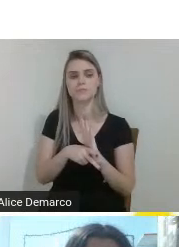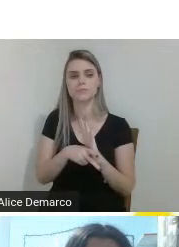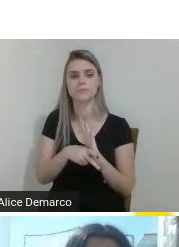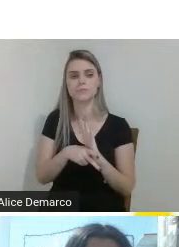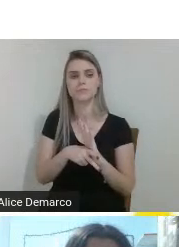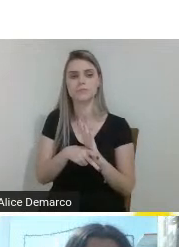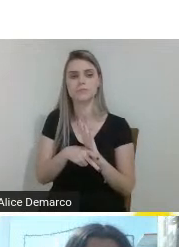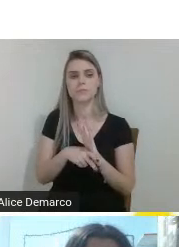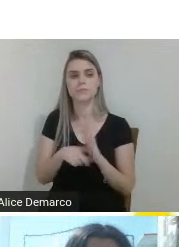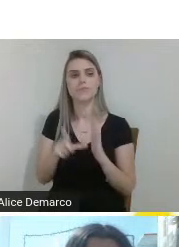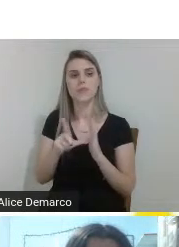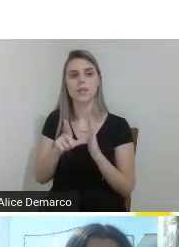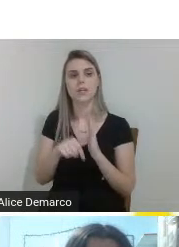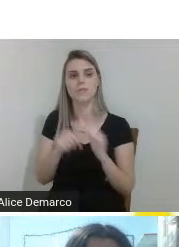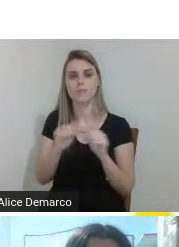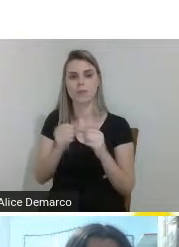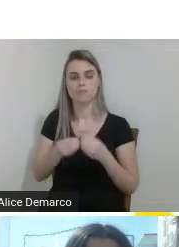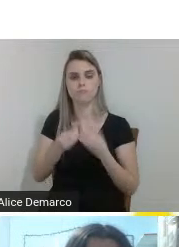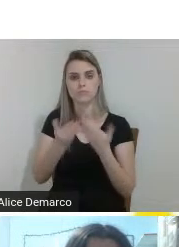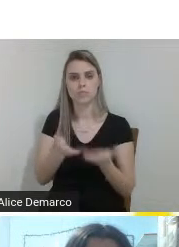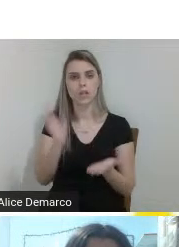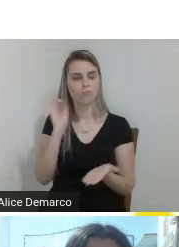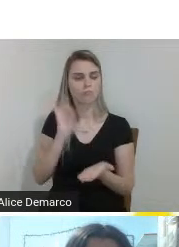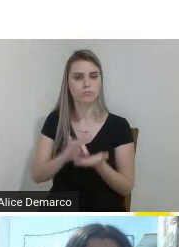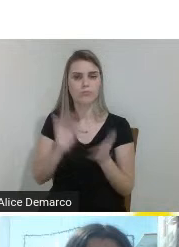e depois a gente faz a entrega final para a APAI